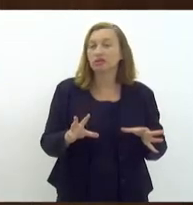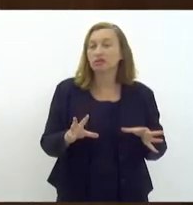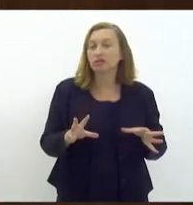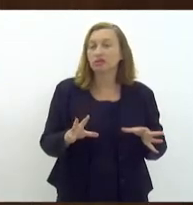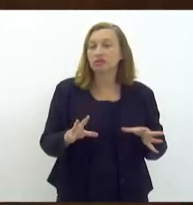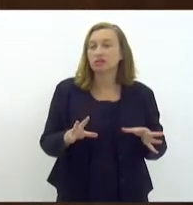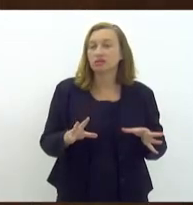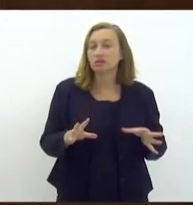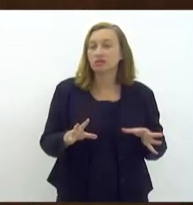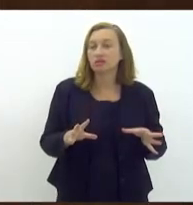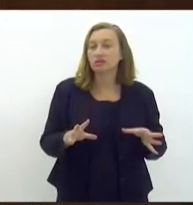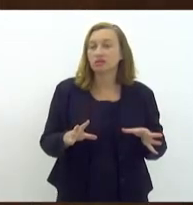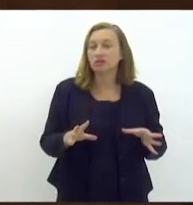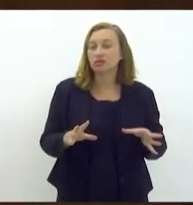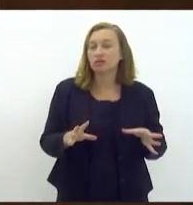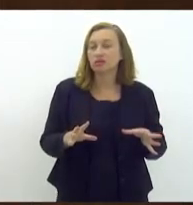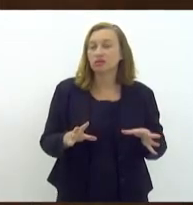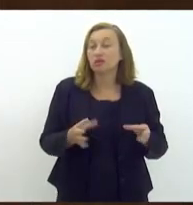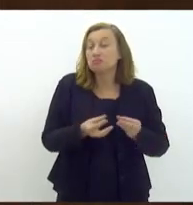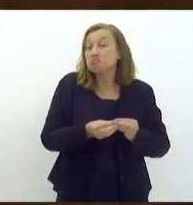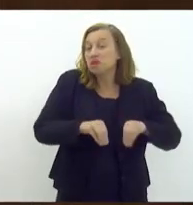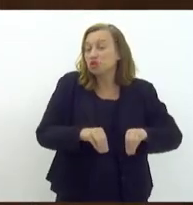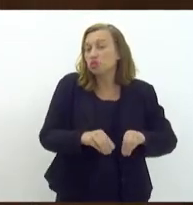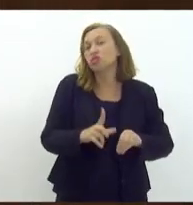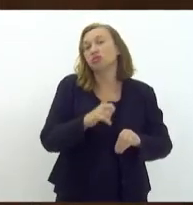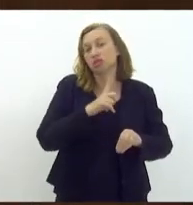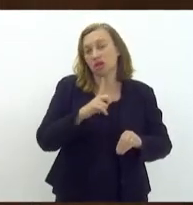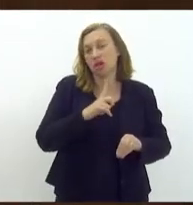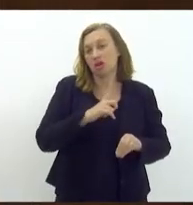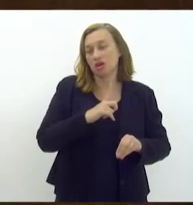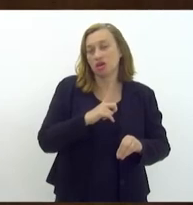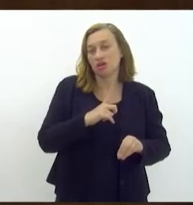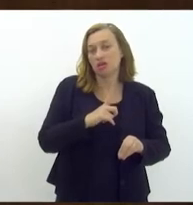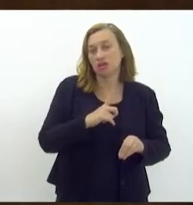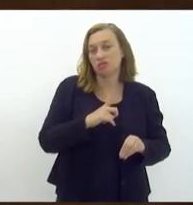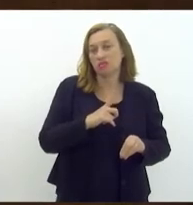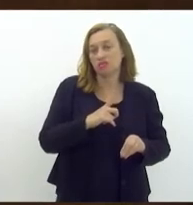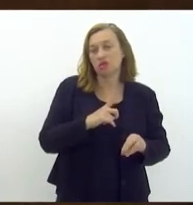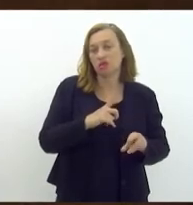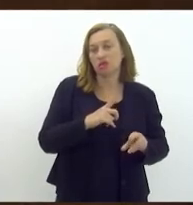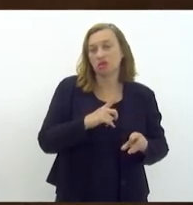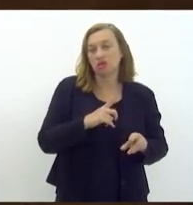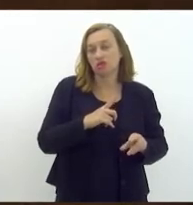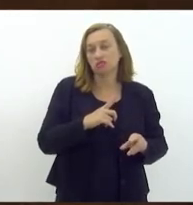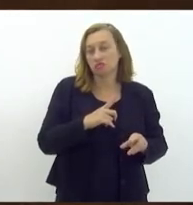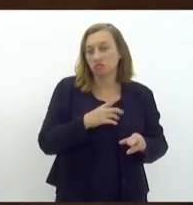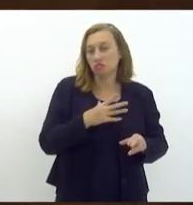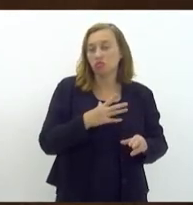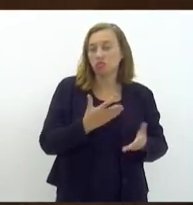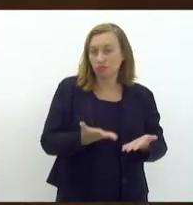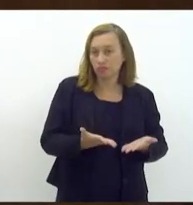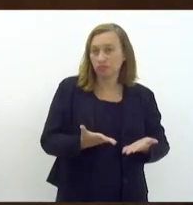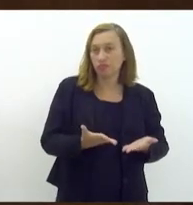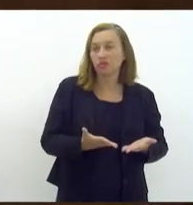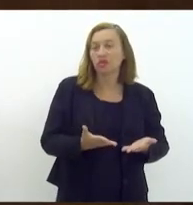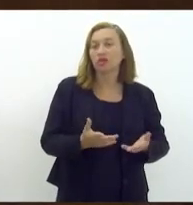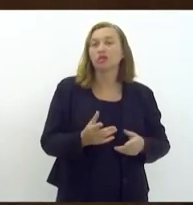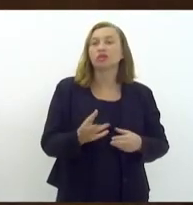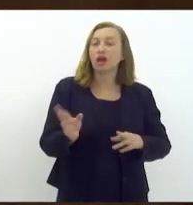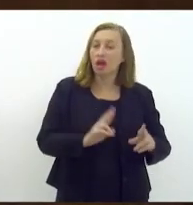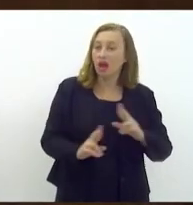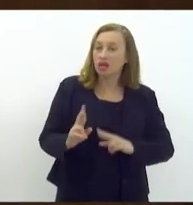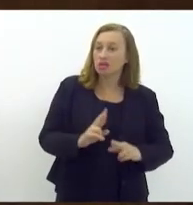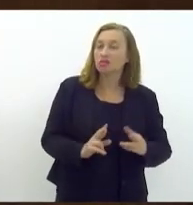faça com que acabe o respeito e o cuidado com as partes mais vulneráveis na relação de